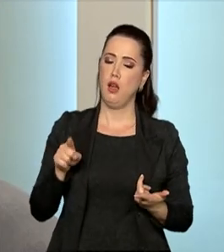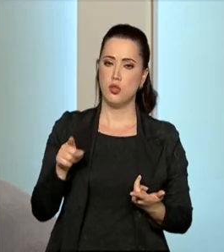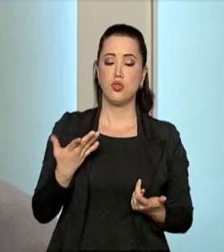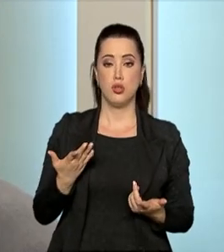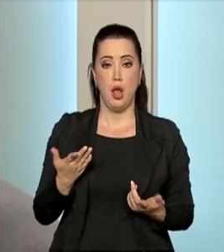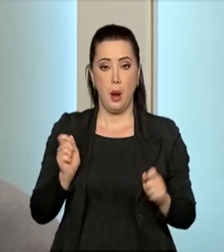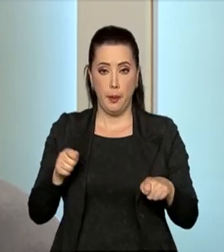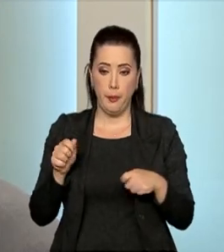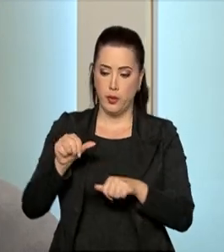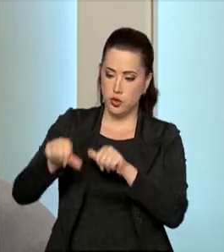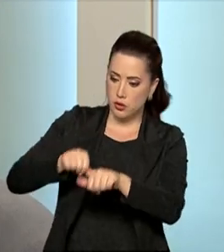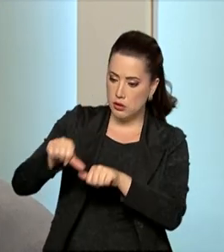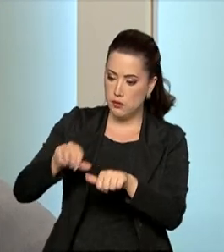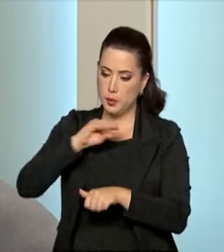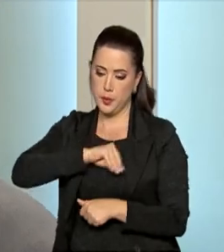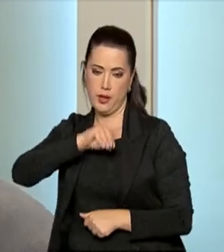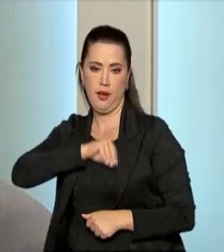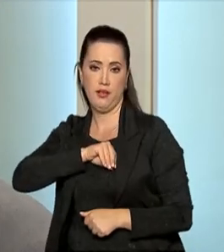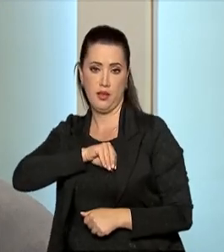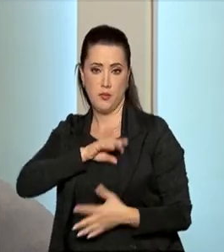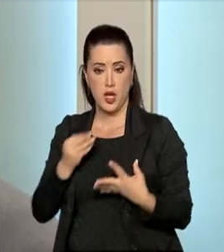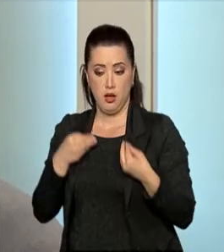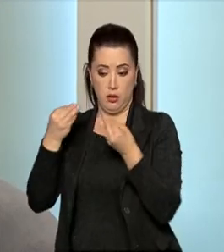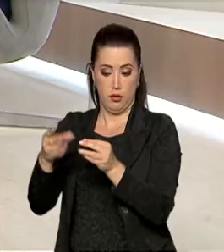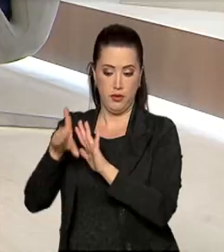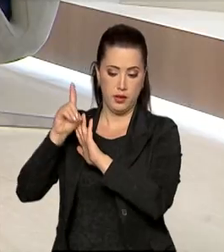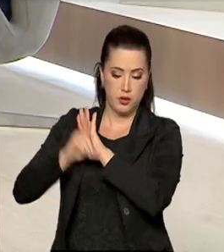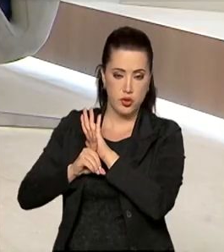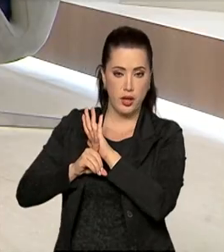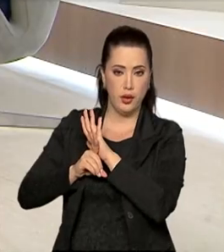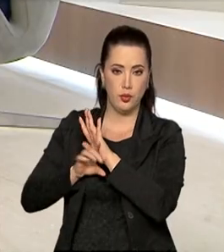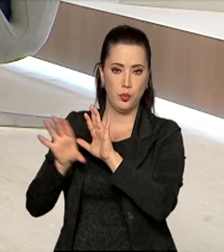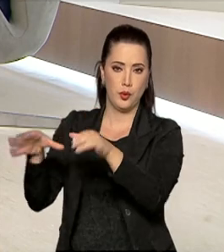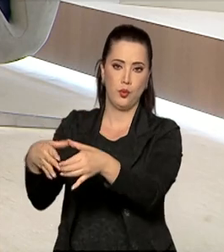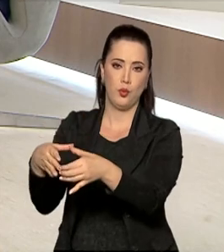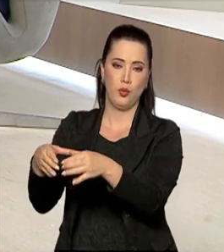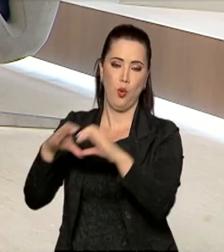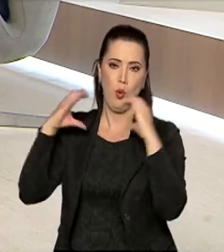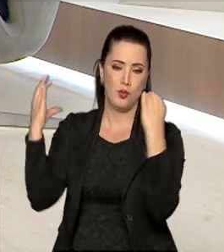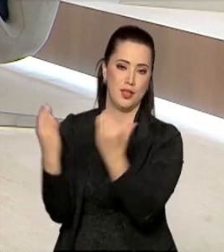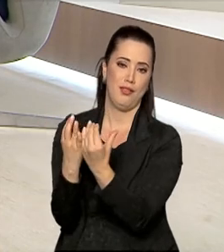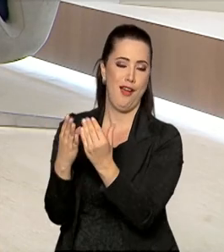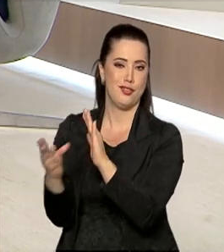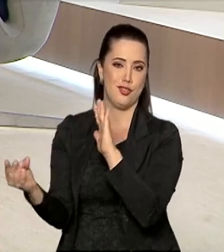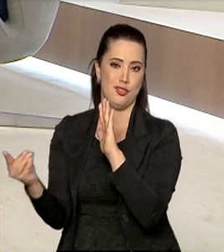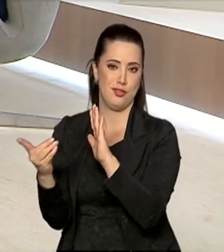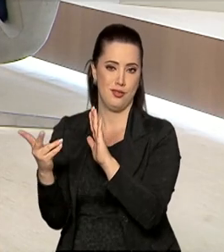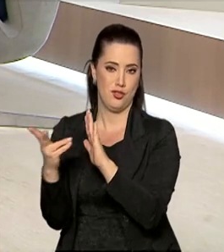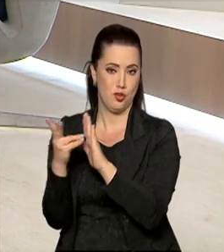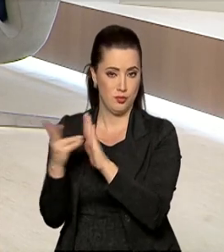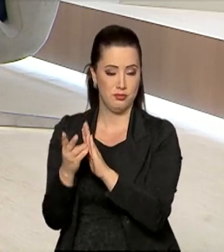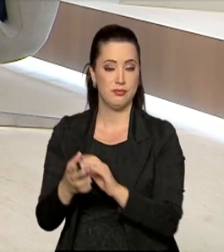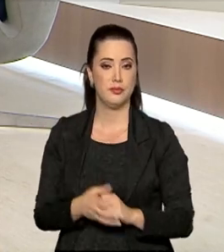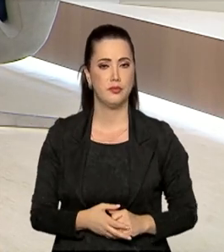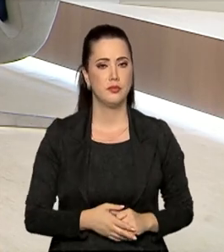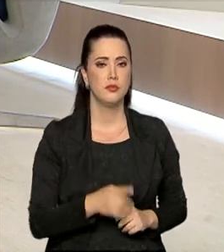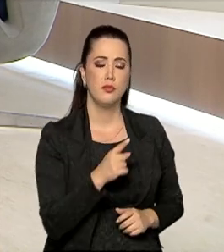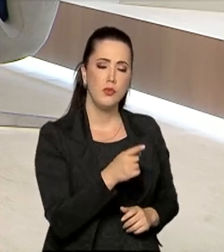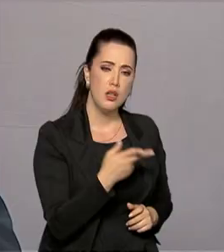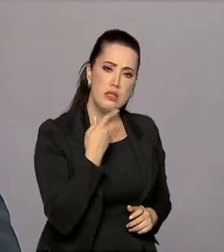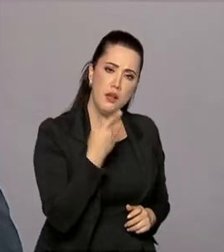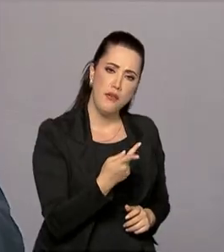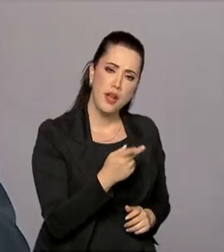que pode ser a solução para levar dignidade para as aldeias. Então, pelo que o senhor está falando, o etno-desenvolvimento